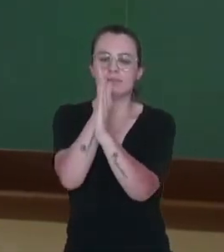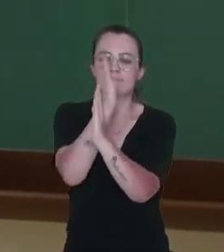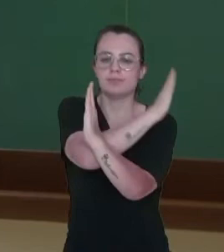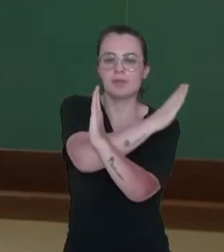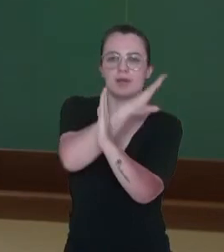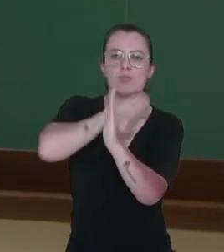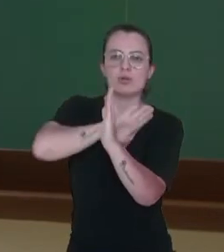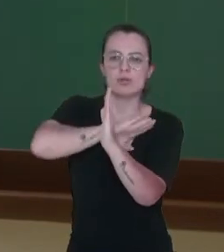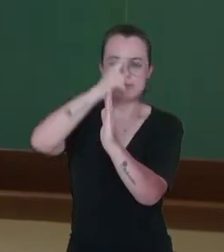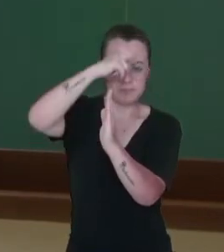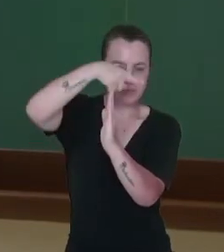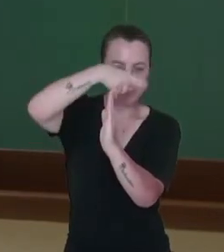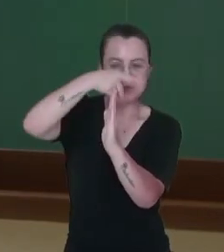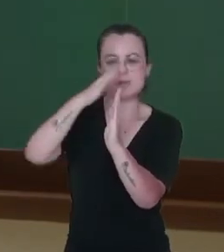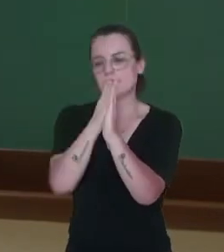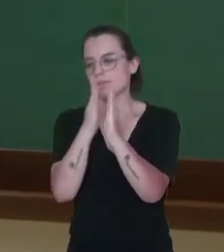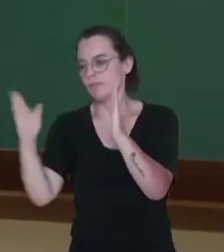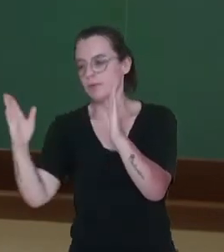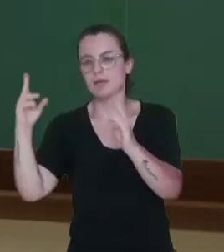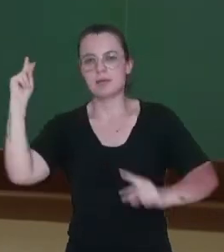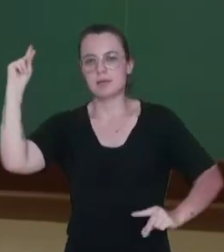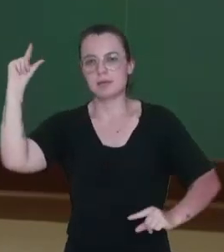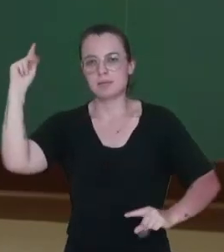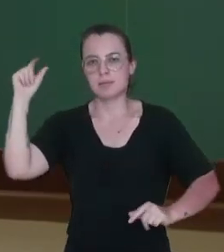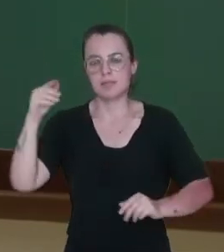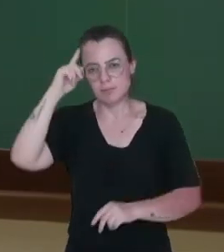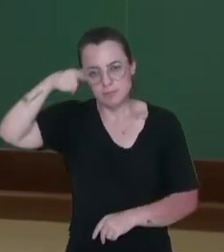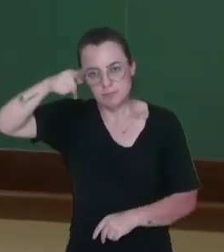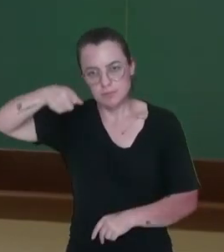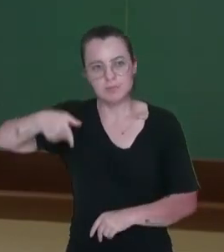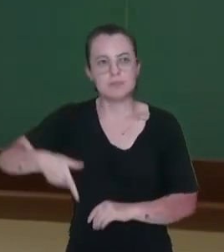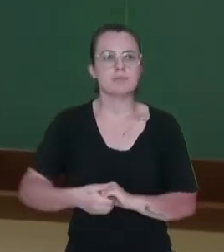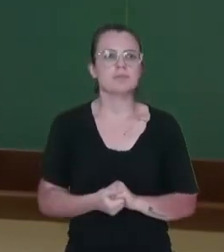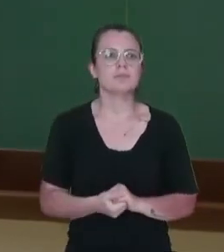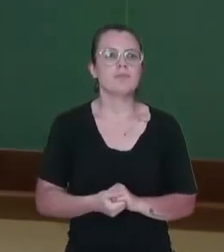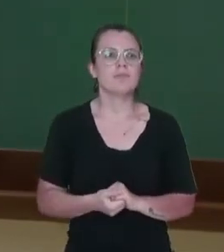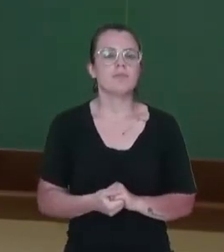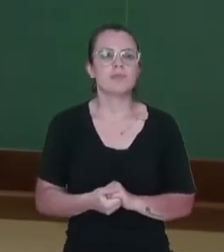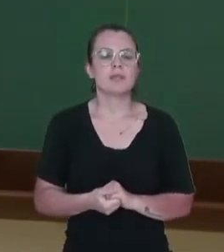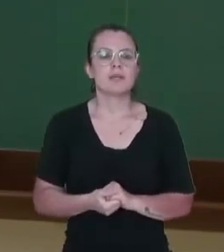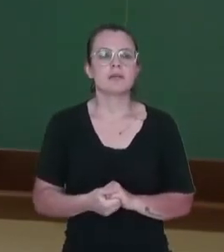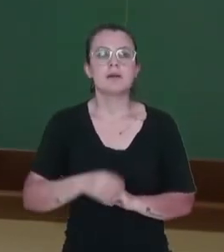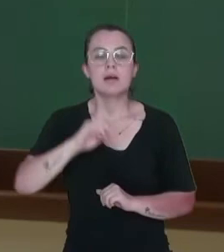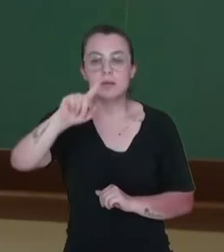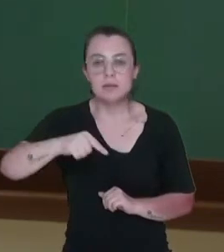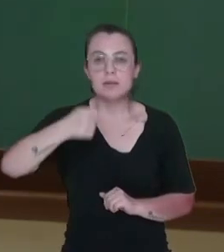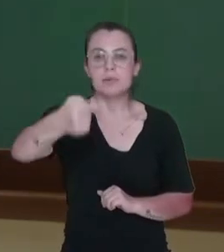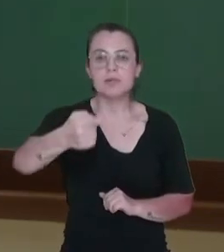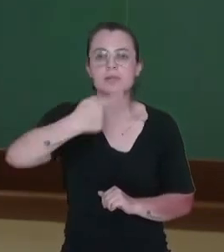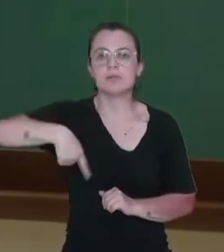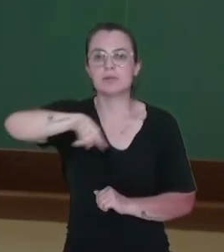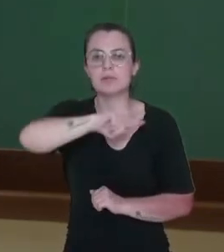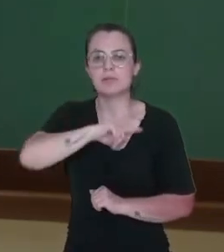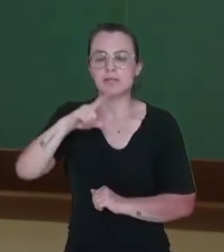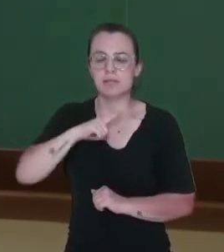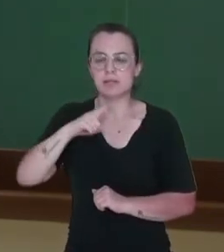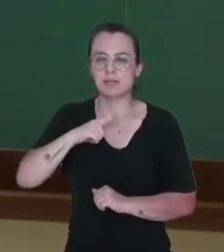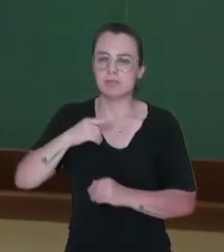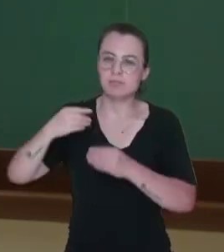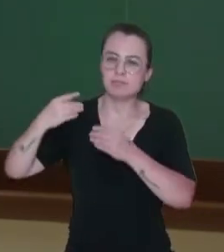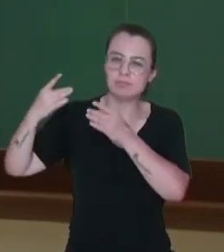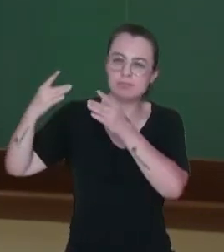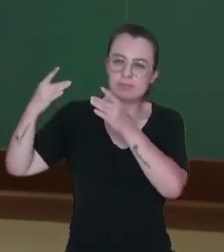território, né? Podemos considerar dessa maneira. E aí, depois, a gente vai ter, historicamente,